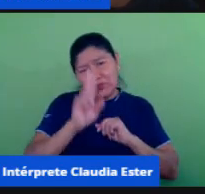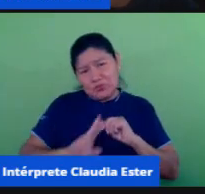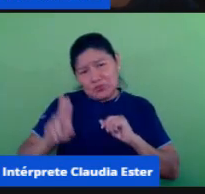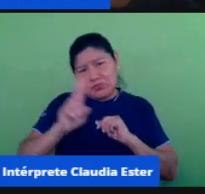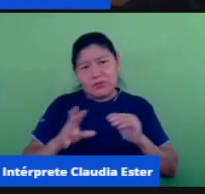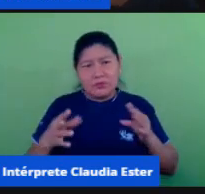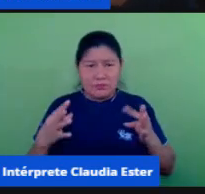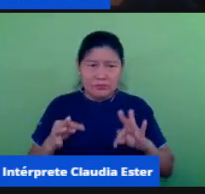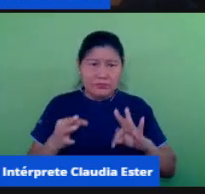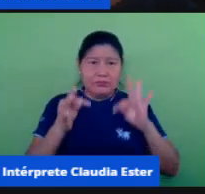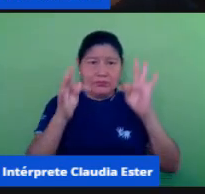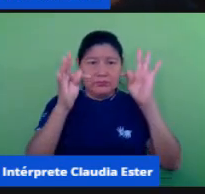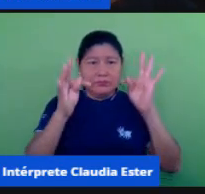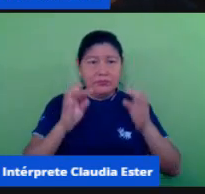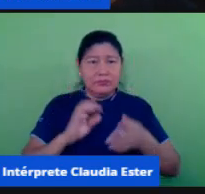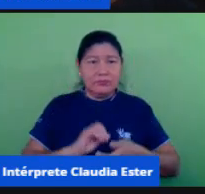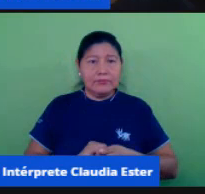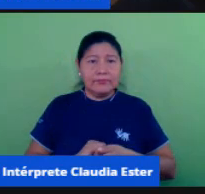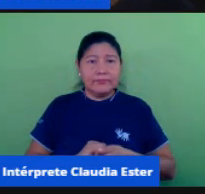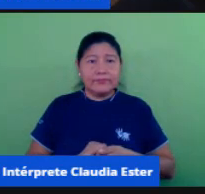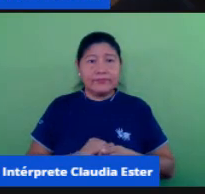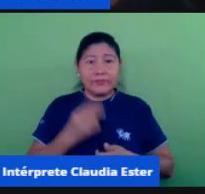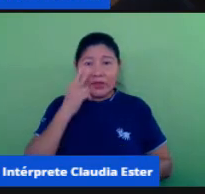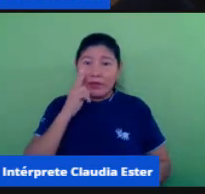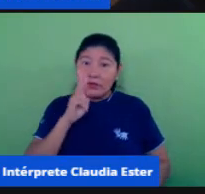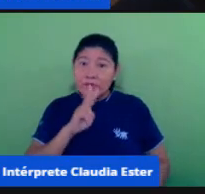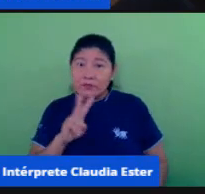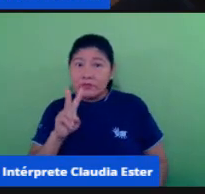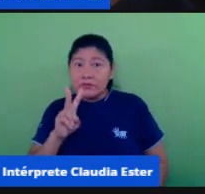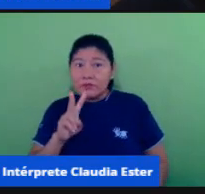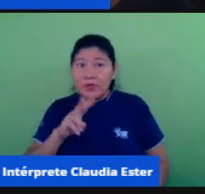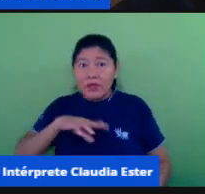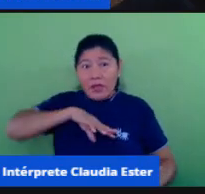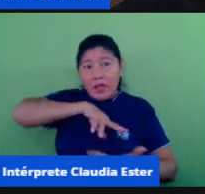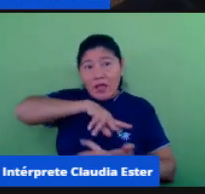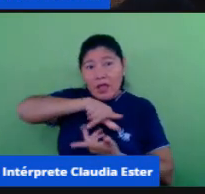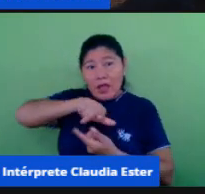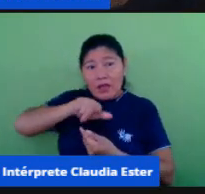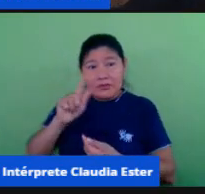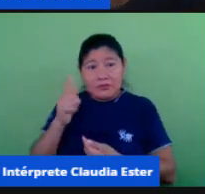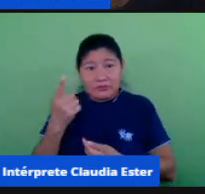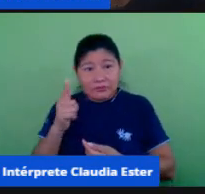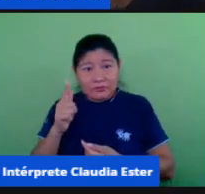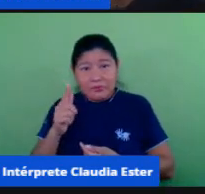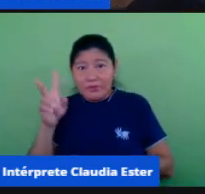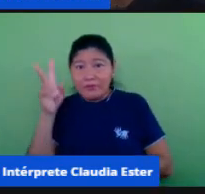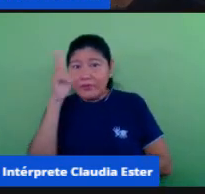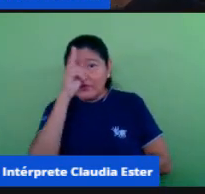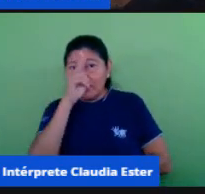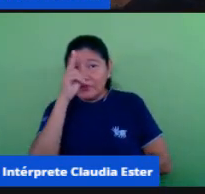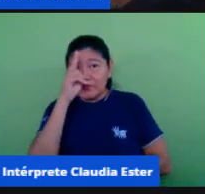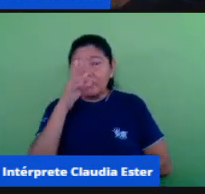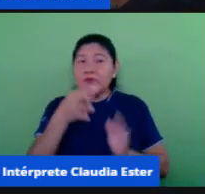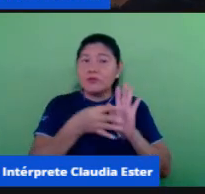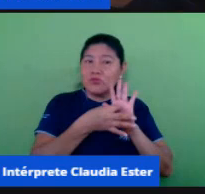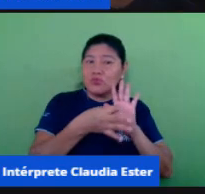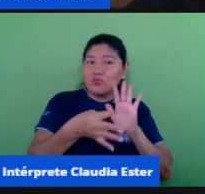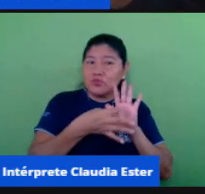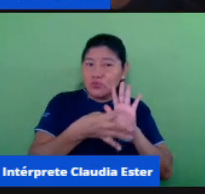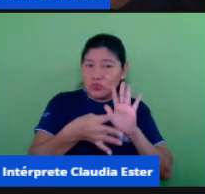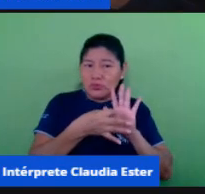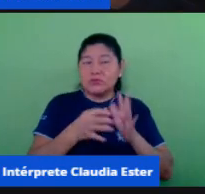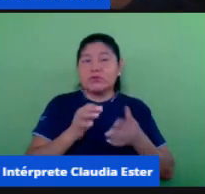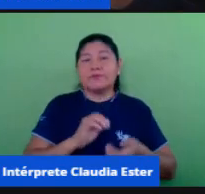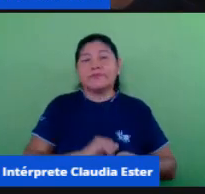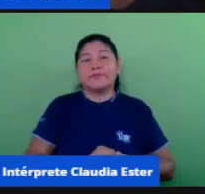tecnológicas então aí conhecendo né principalmente na geografia na história são sugestões é importante